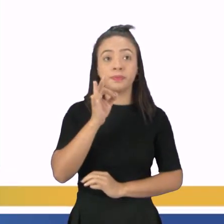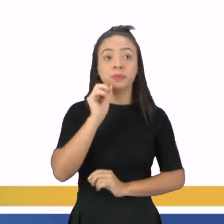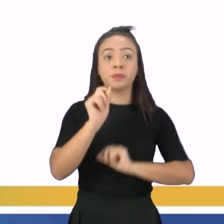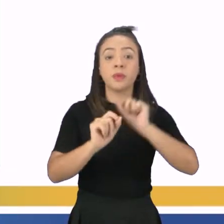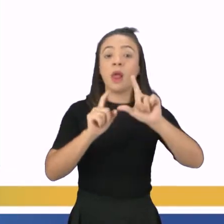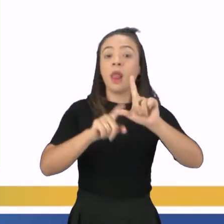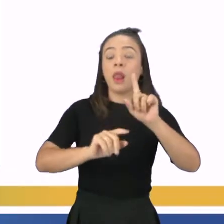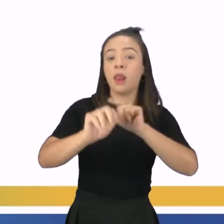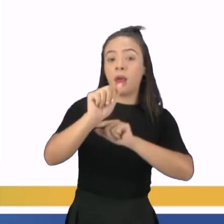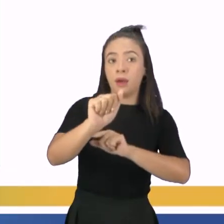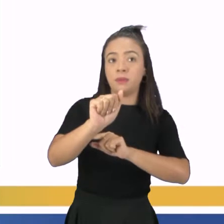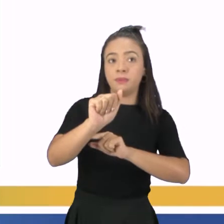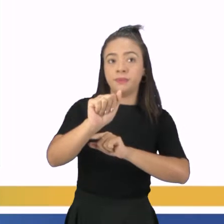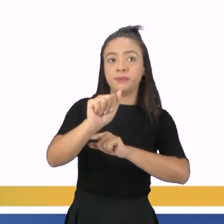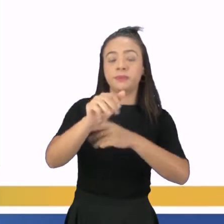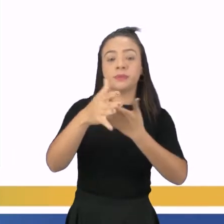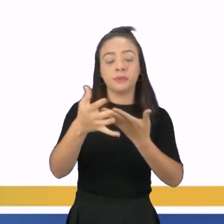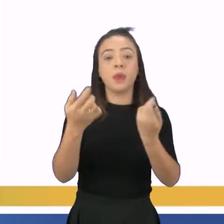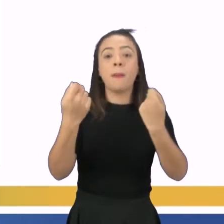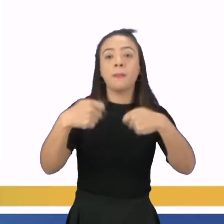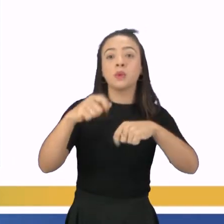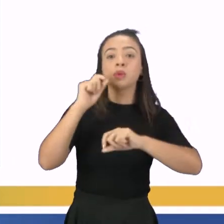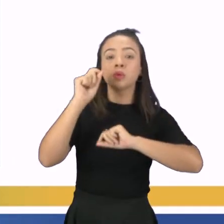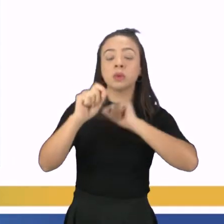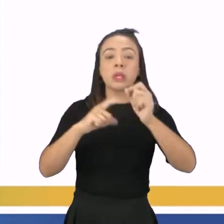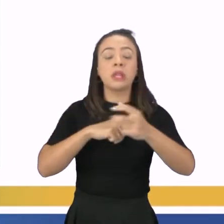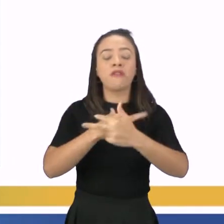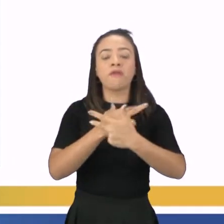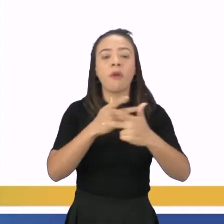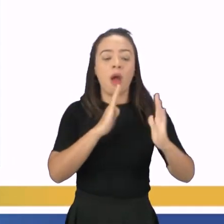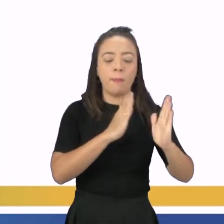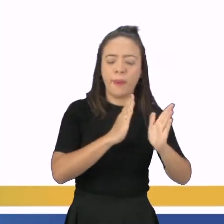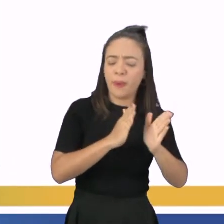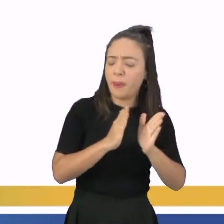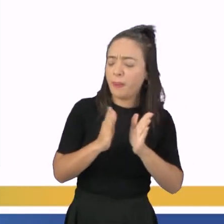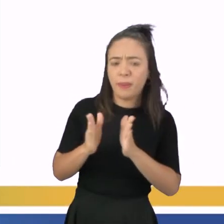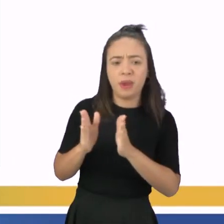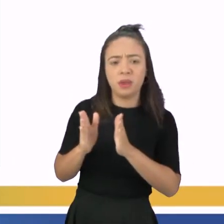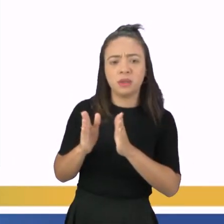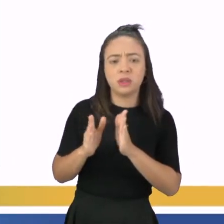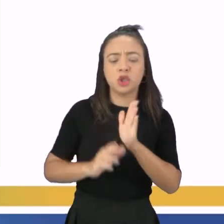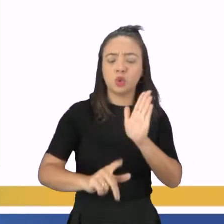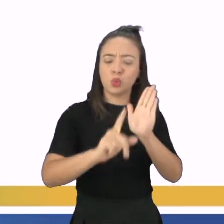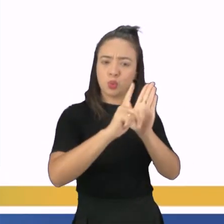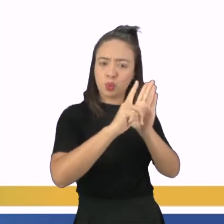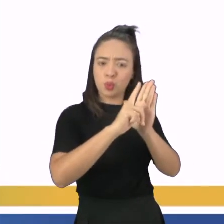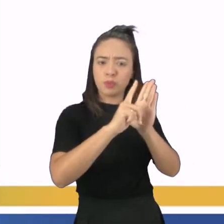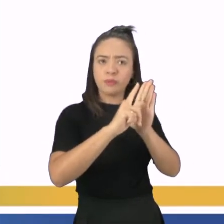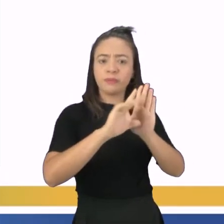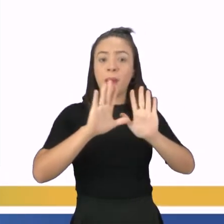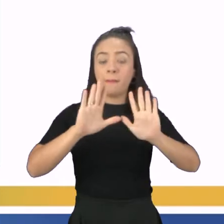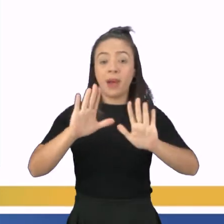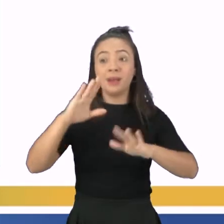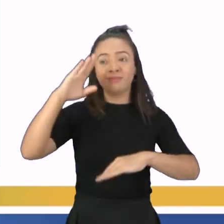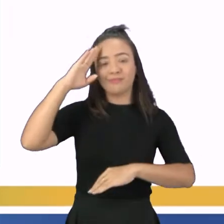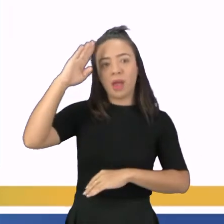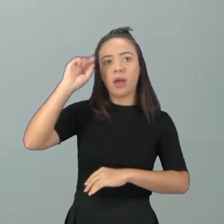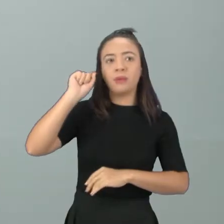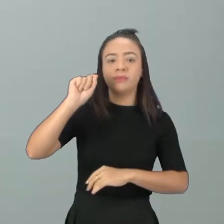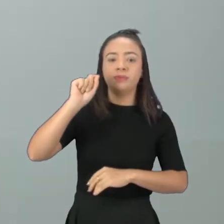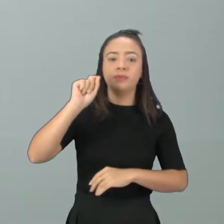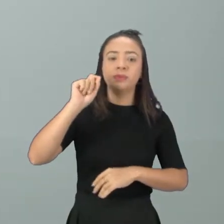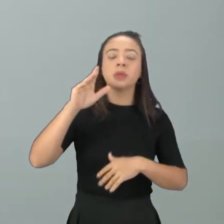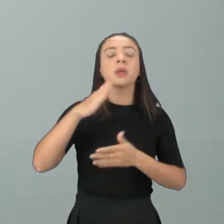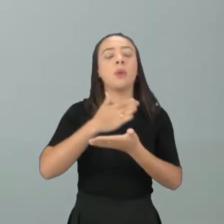é a letra A, tá? É... A gente pode, né, ter várias divisões do sistema reprodutor masculino, mas aquela mais básica, né?